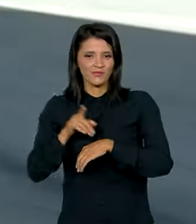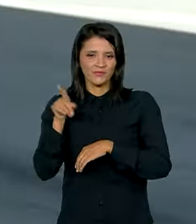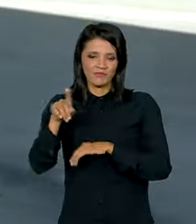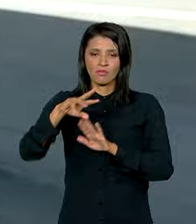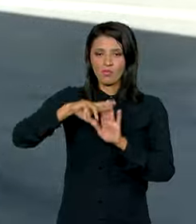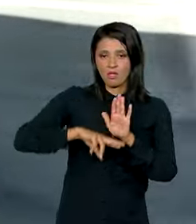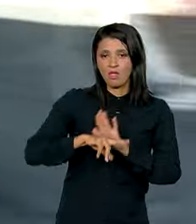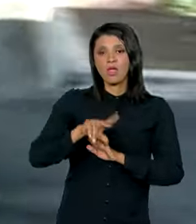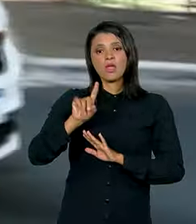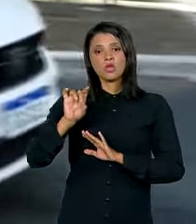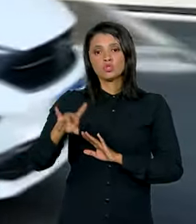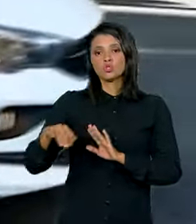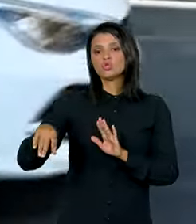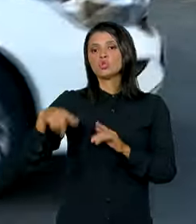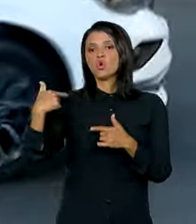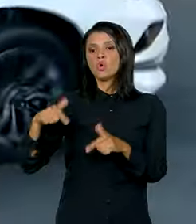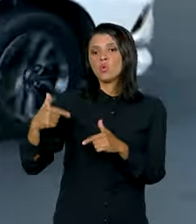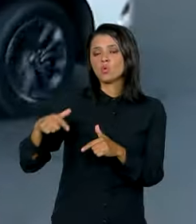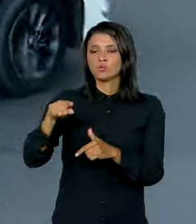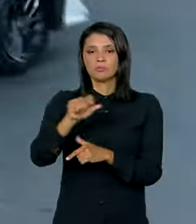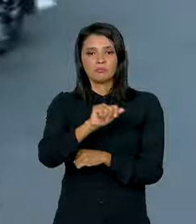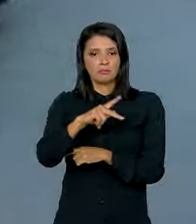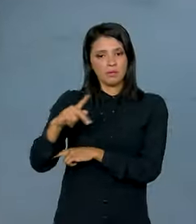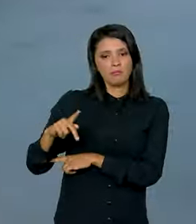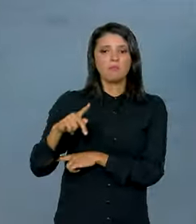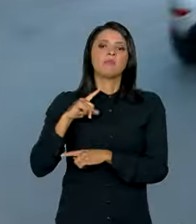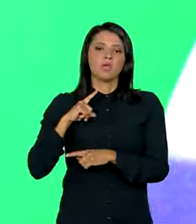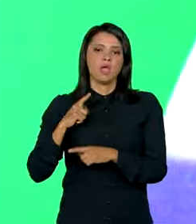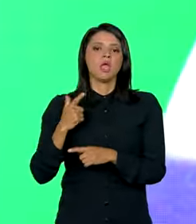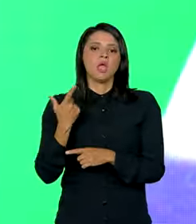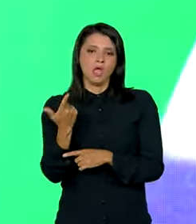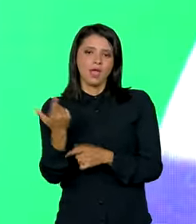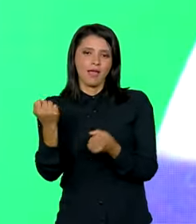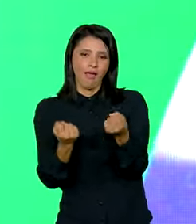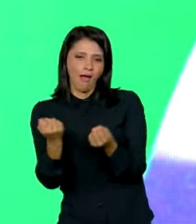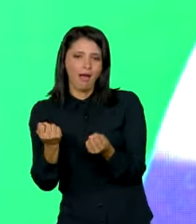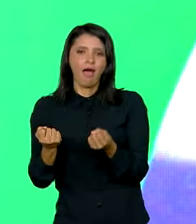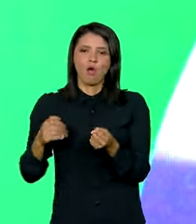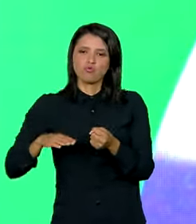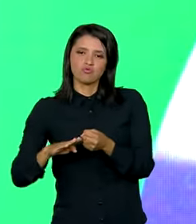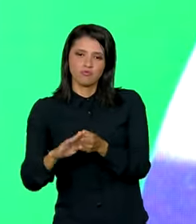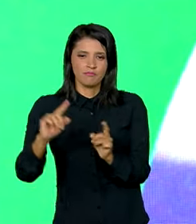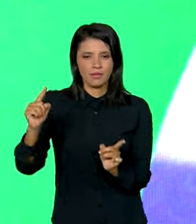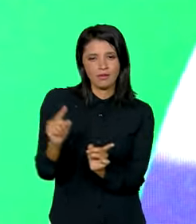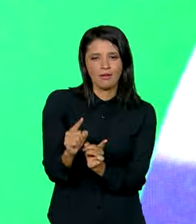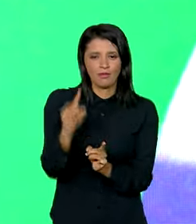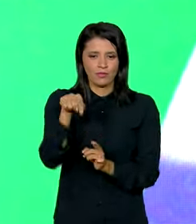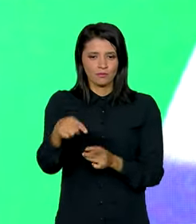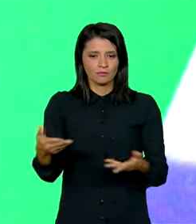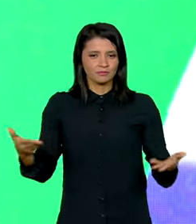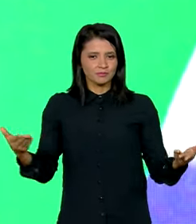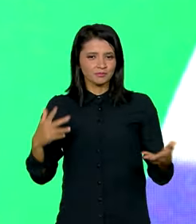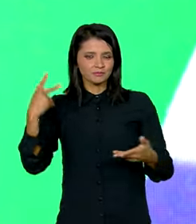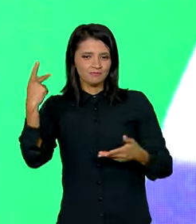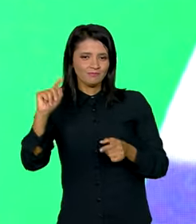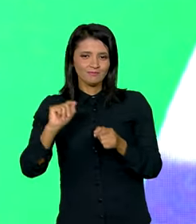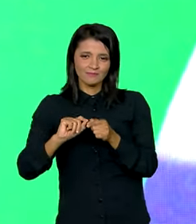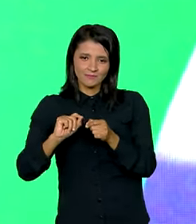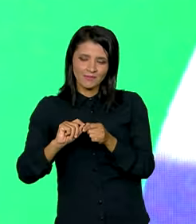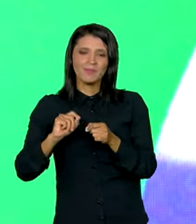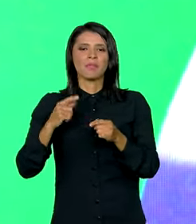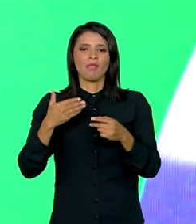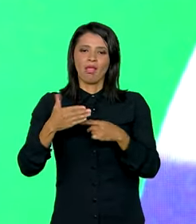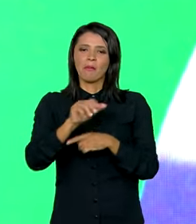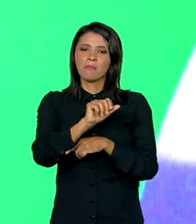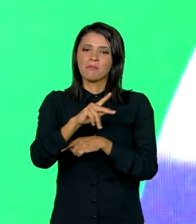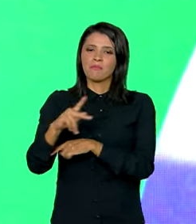as regras valem apenas para trabalhadores de aplicativos de quatro rodas. Atualmente, a atividade intermediada por plataformas digitais